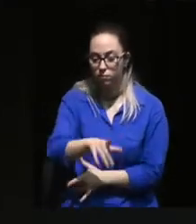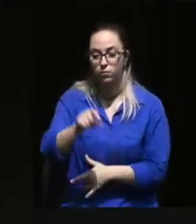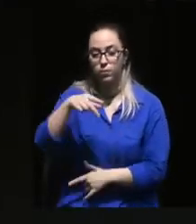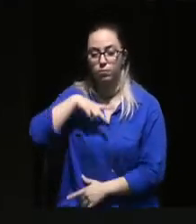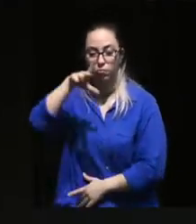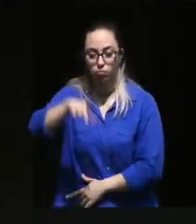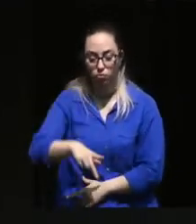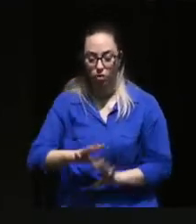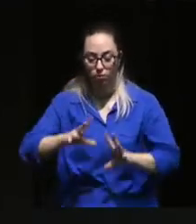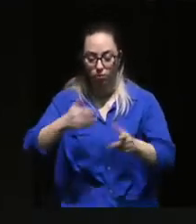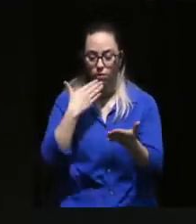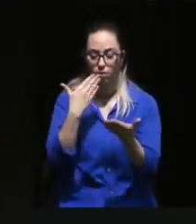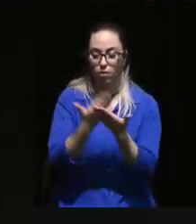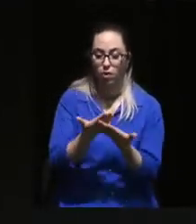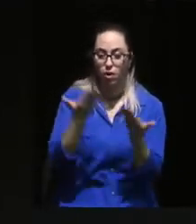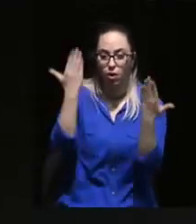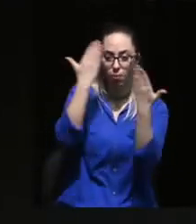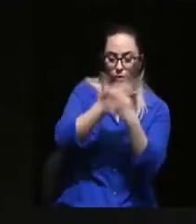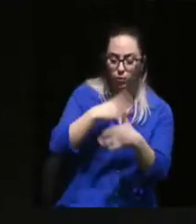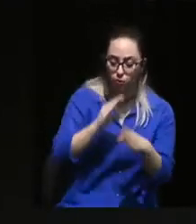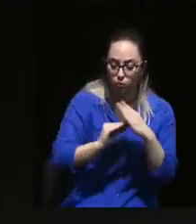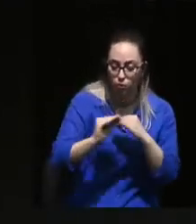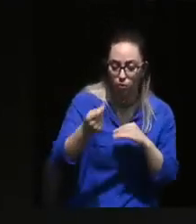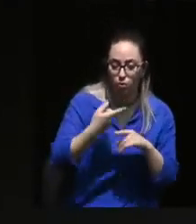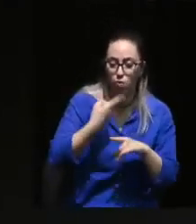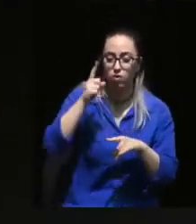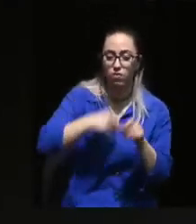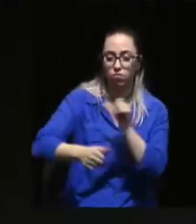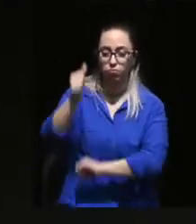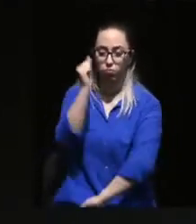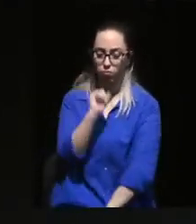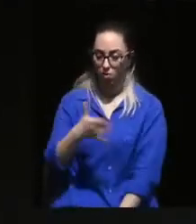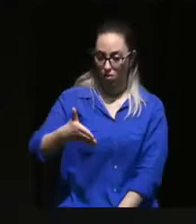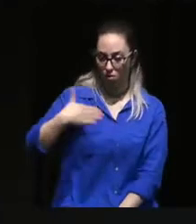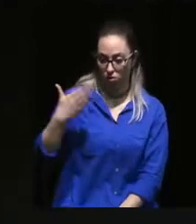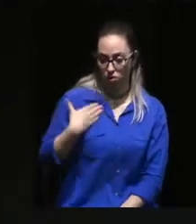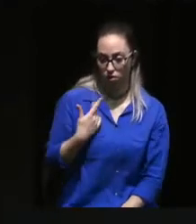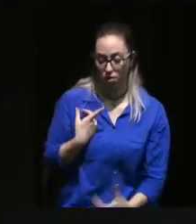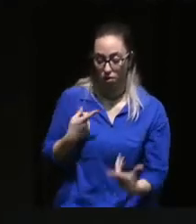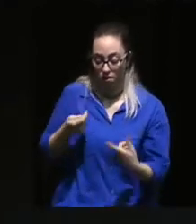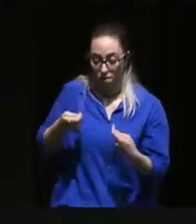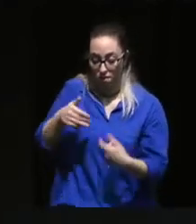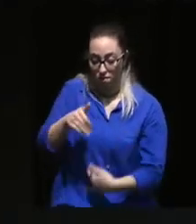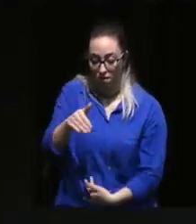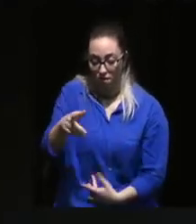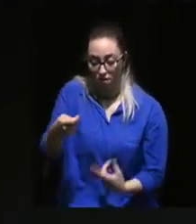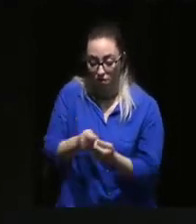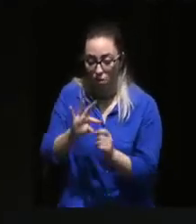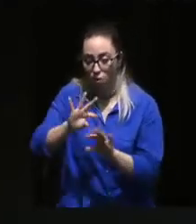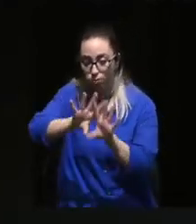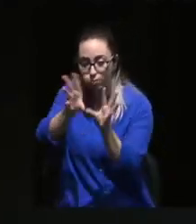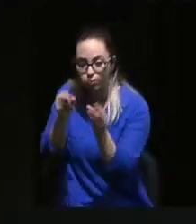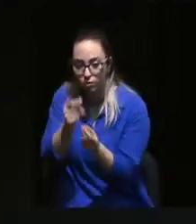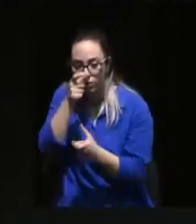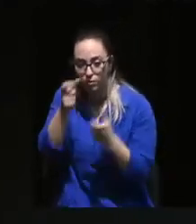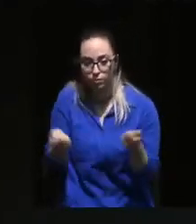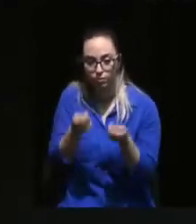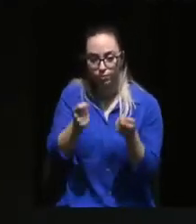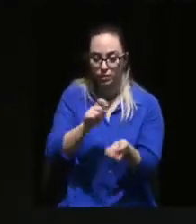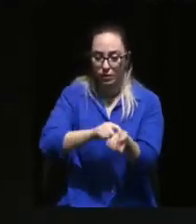são um regresso a uma noite e um silêncio a que não queremos voltar. Estamos a assistir à chegada, ou à consolidação, de populistas,